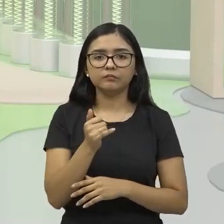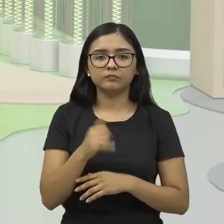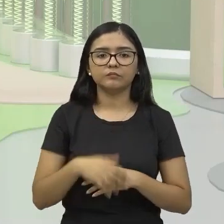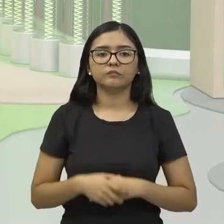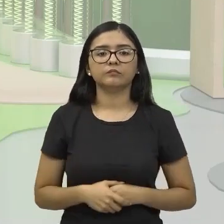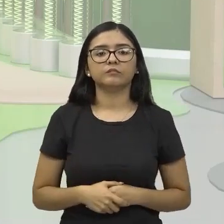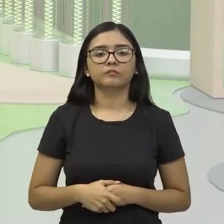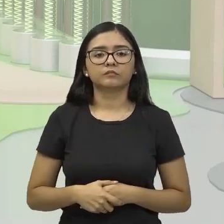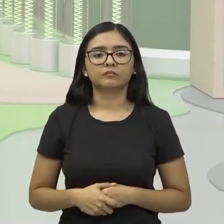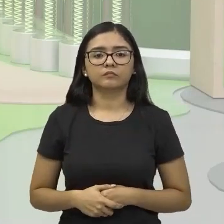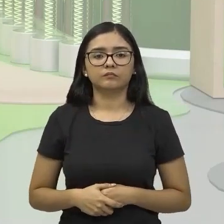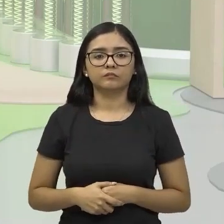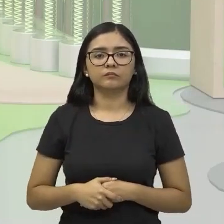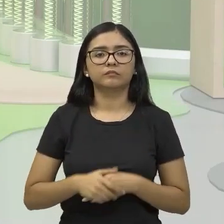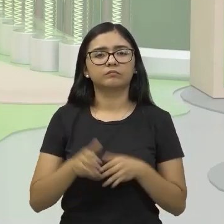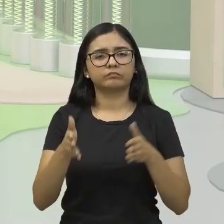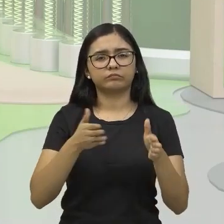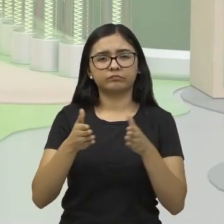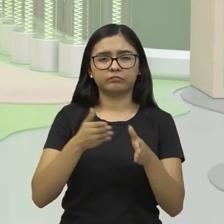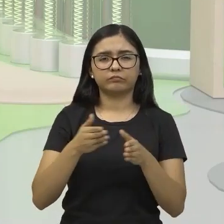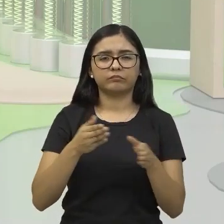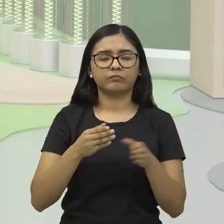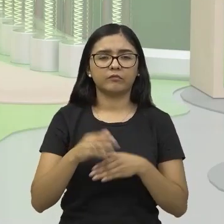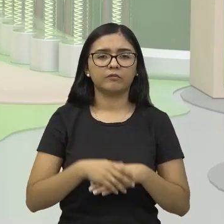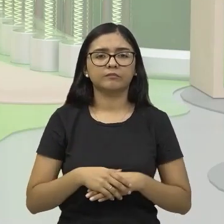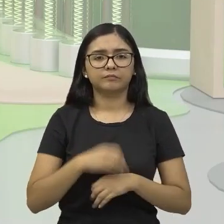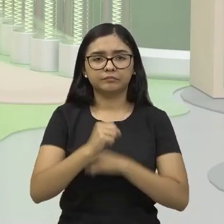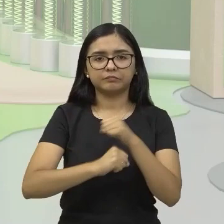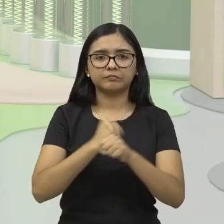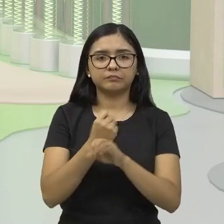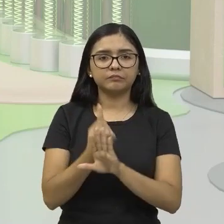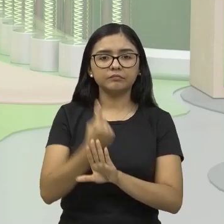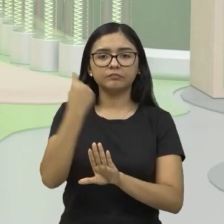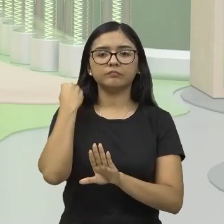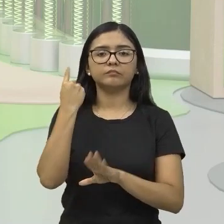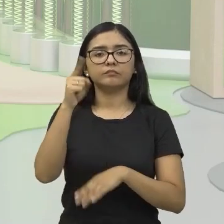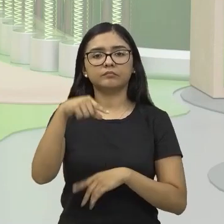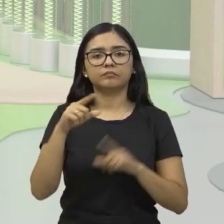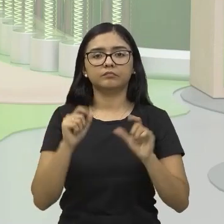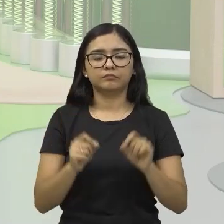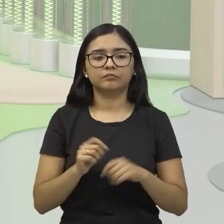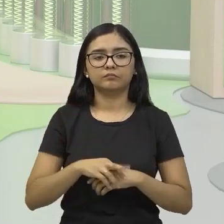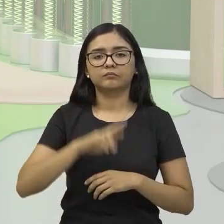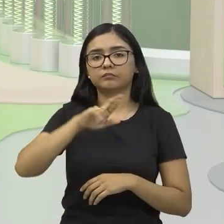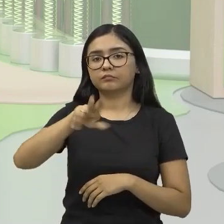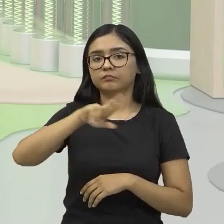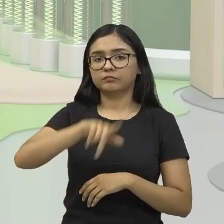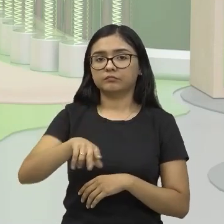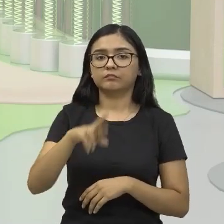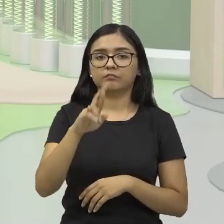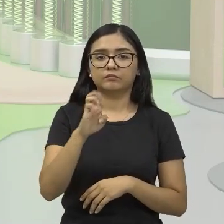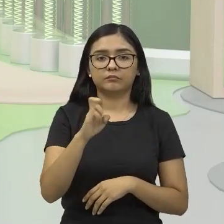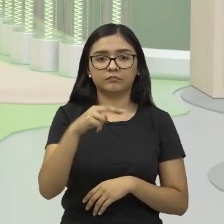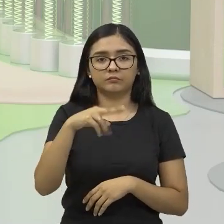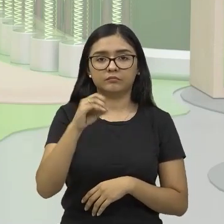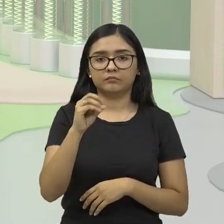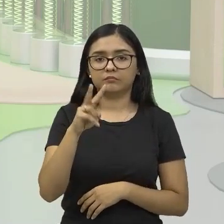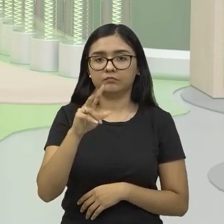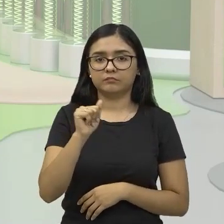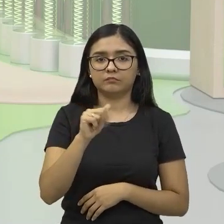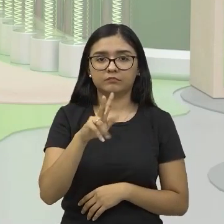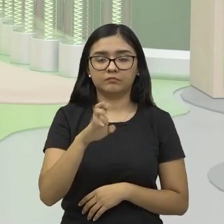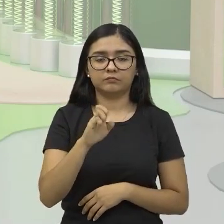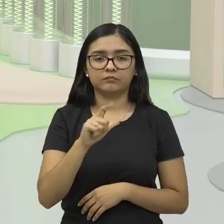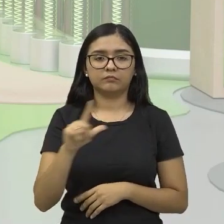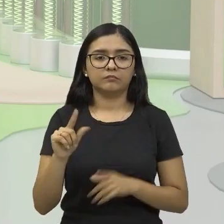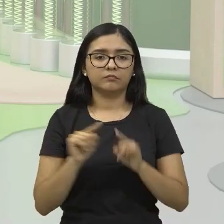bem específicas durante milhares e milhares de anos. Inclusive, essa é uma fonte não renovável de energia. Mas, do ponto